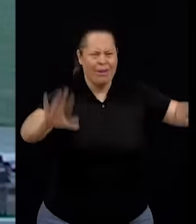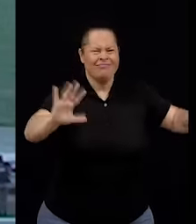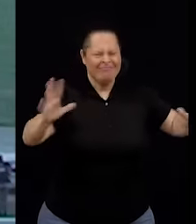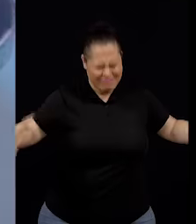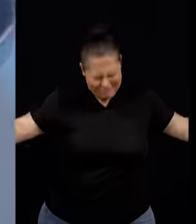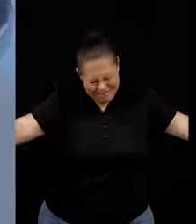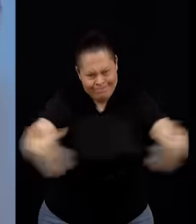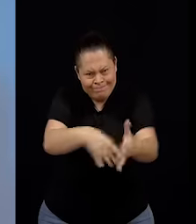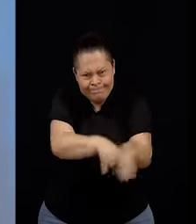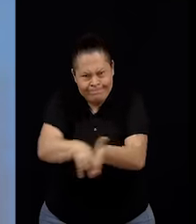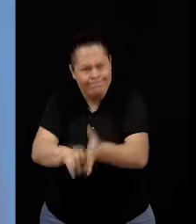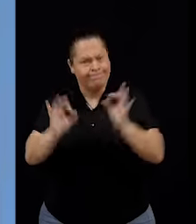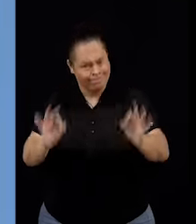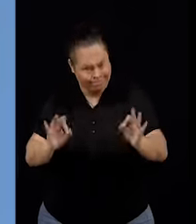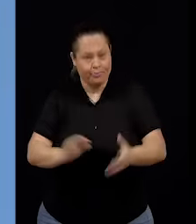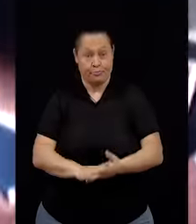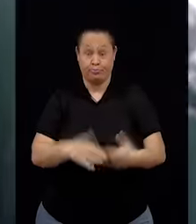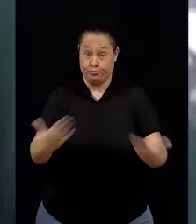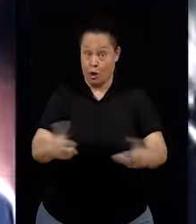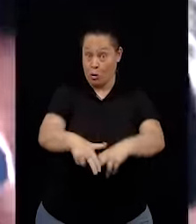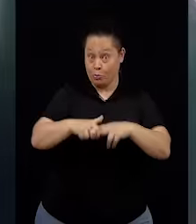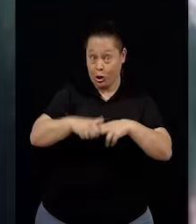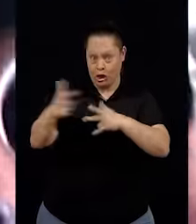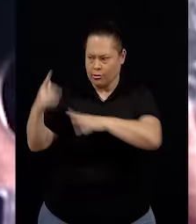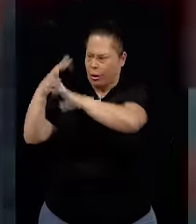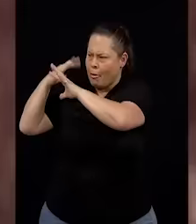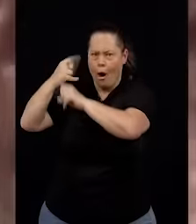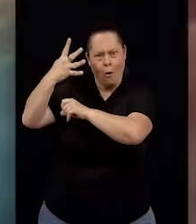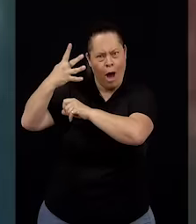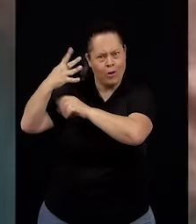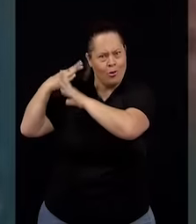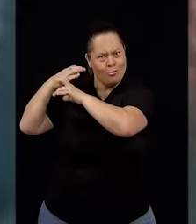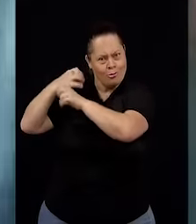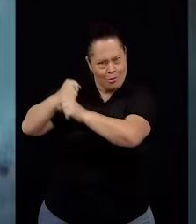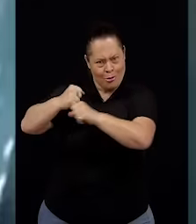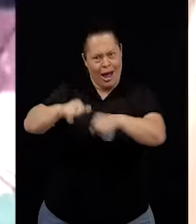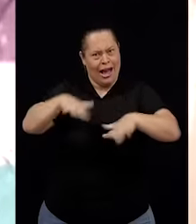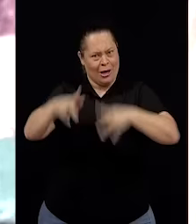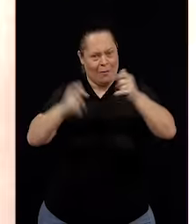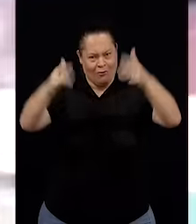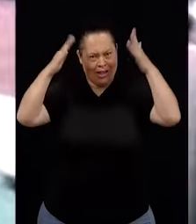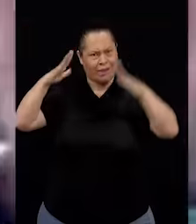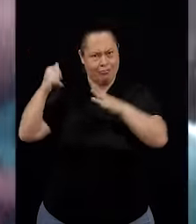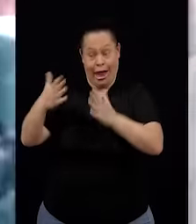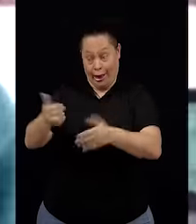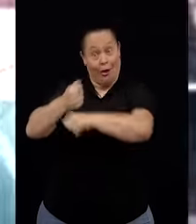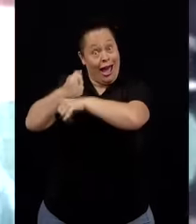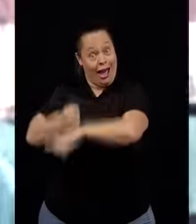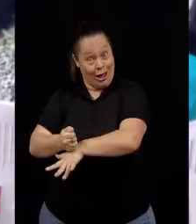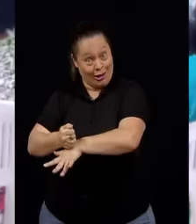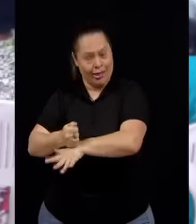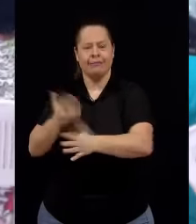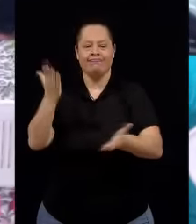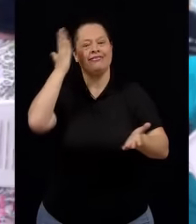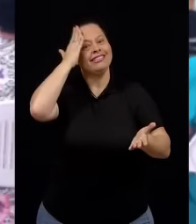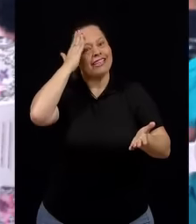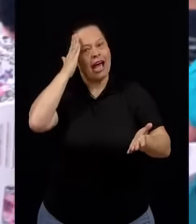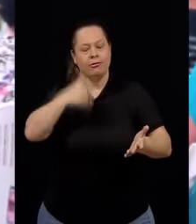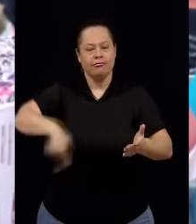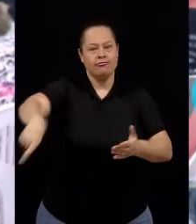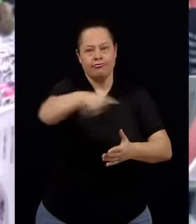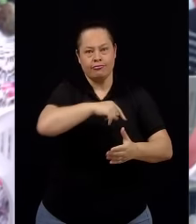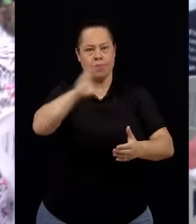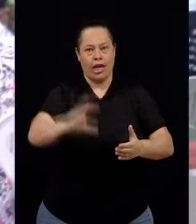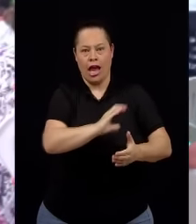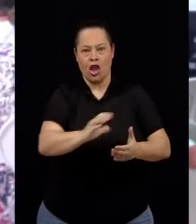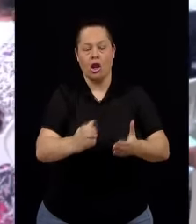Como fruto dessas Assembleias, a Arquidiocese de Belo Horizonte, respondendo aos anseios da comunidade eclesial, cria